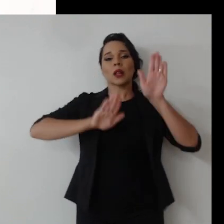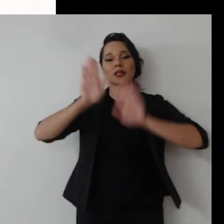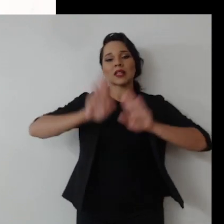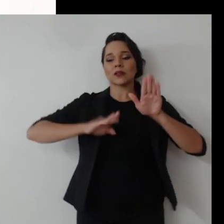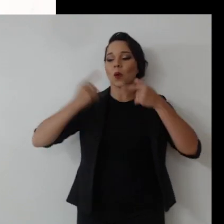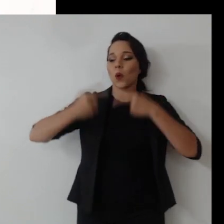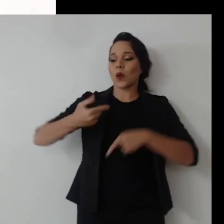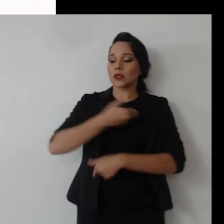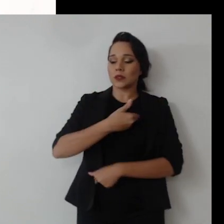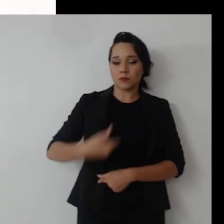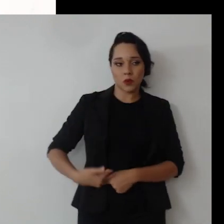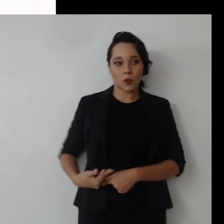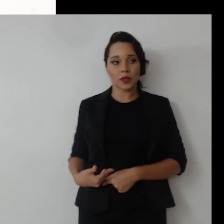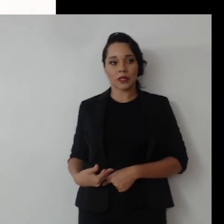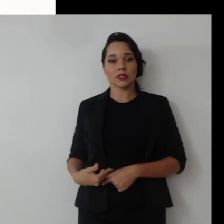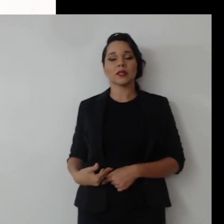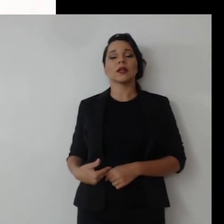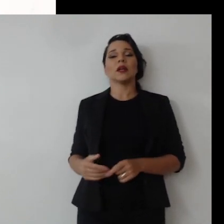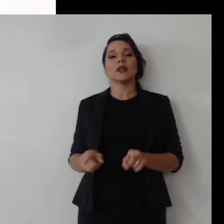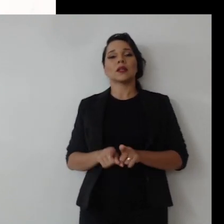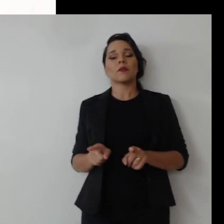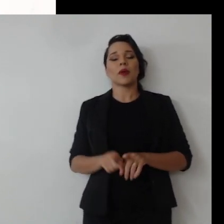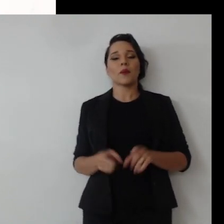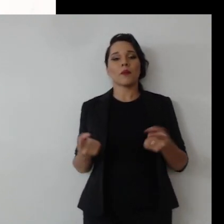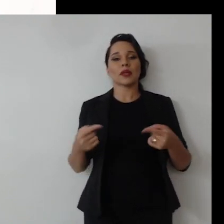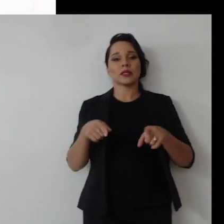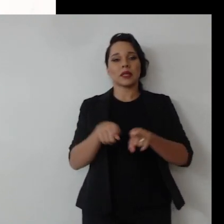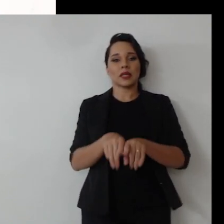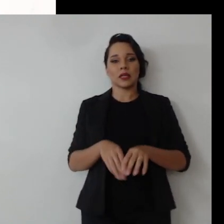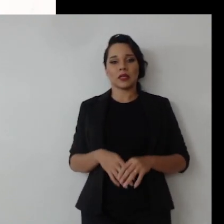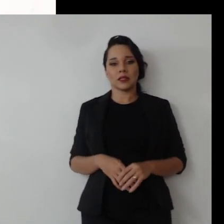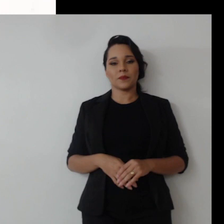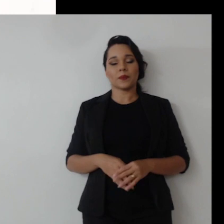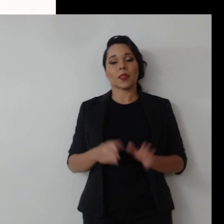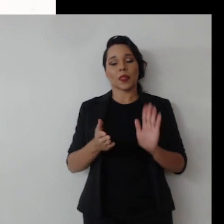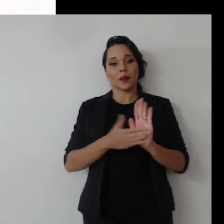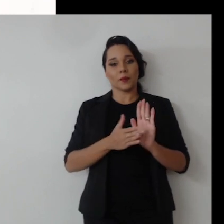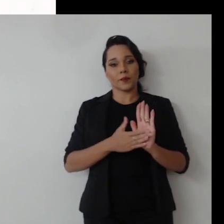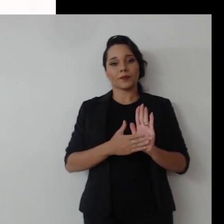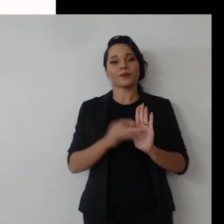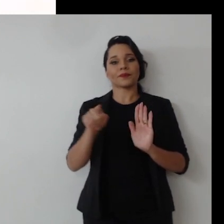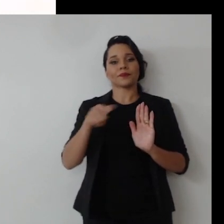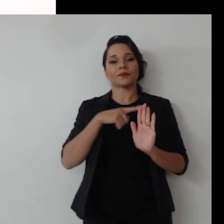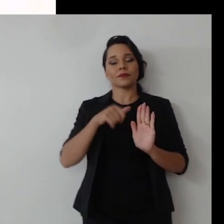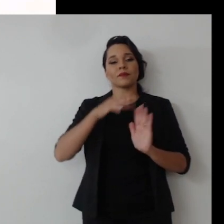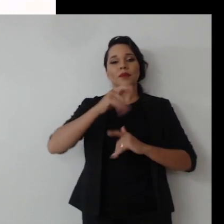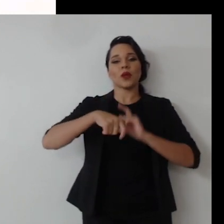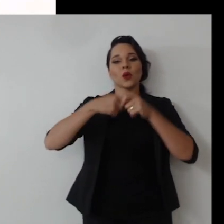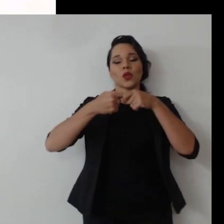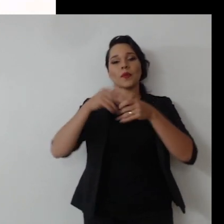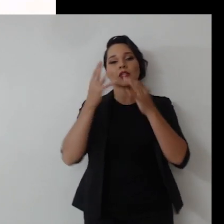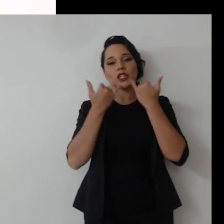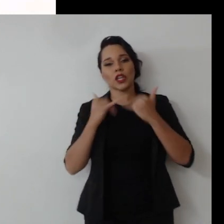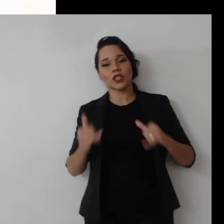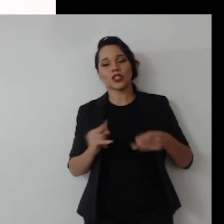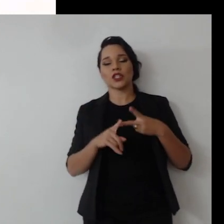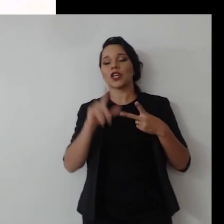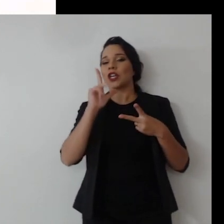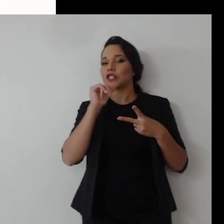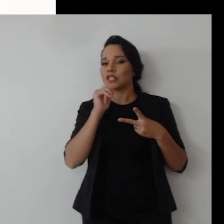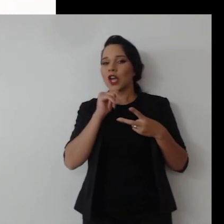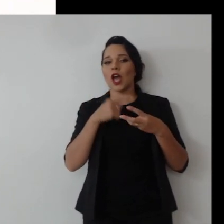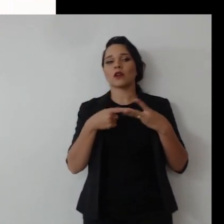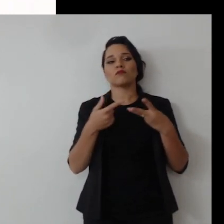licitações e concorrências públicas e também nas parcerias para propostas que propiciem maior economia de energia, de